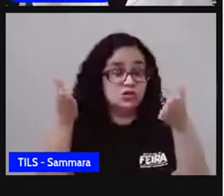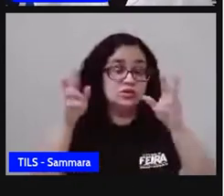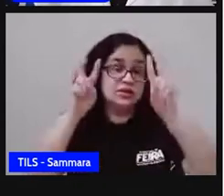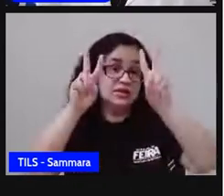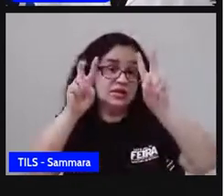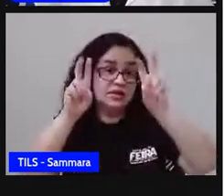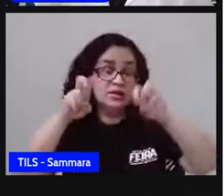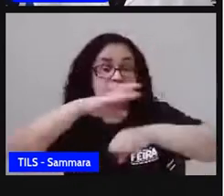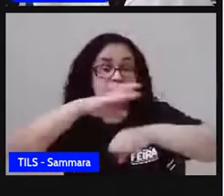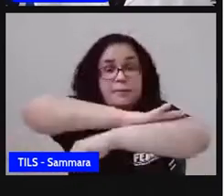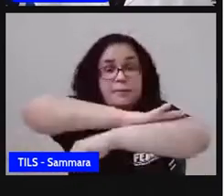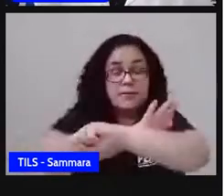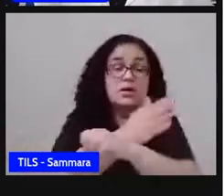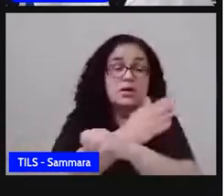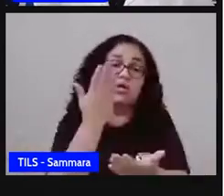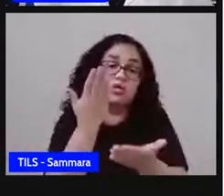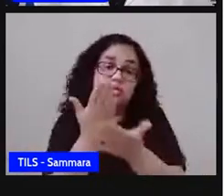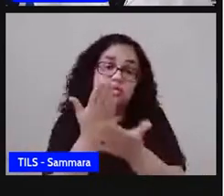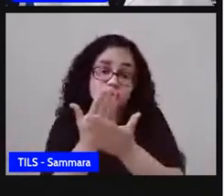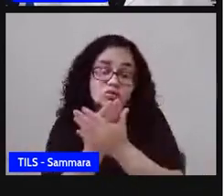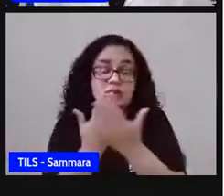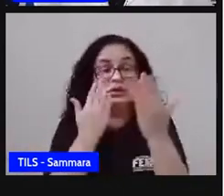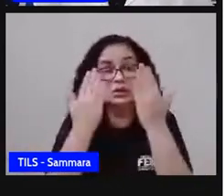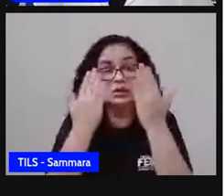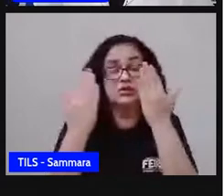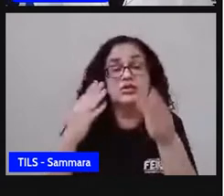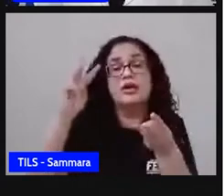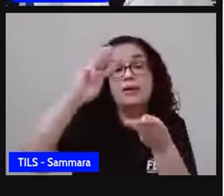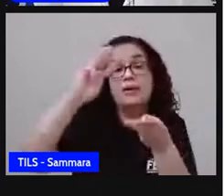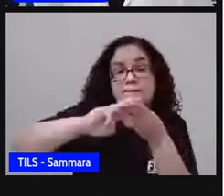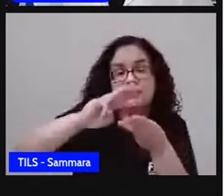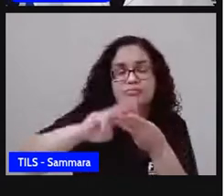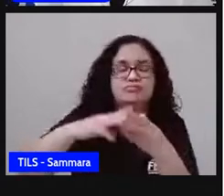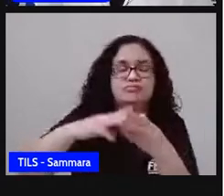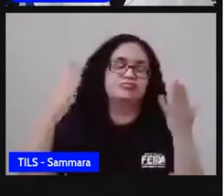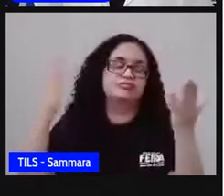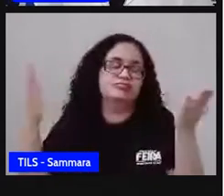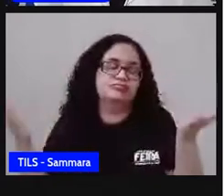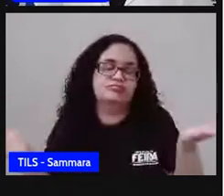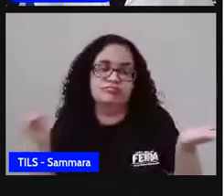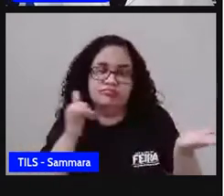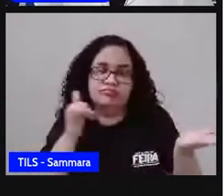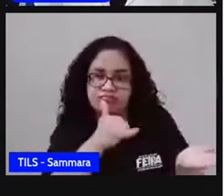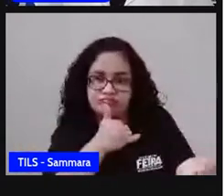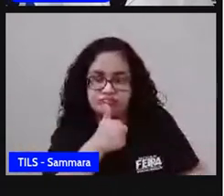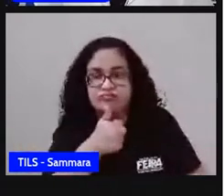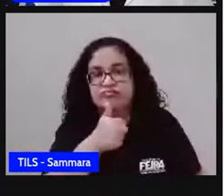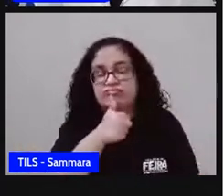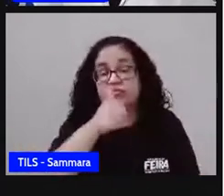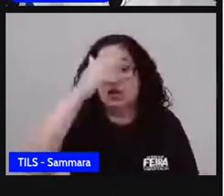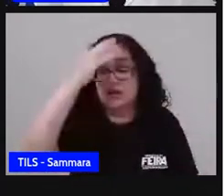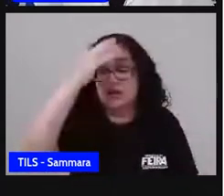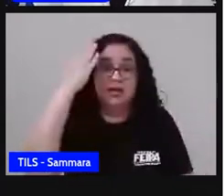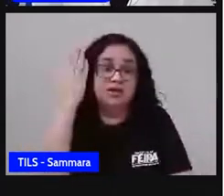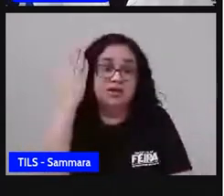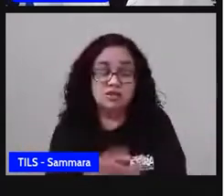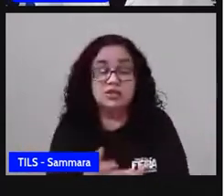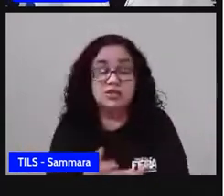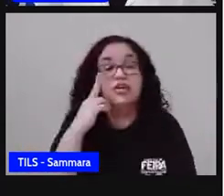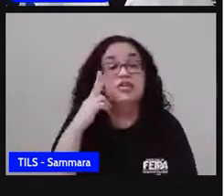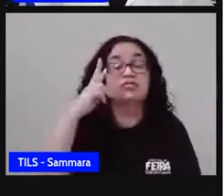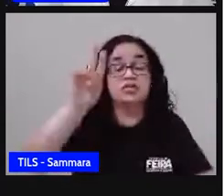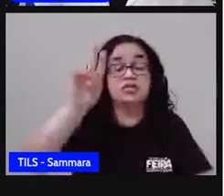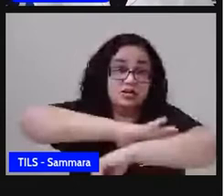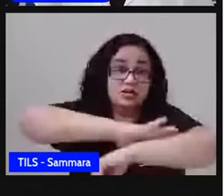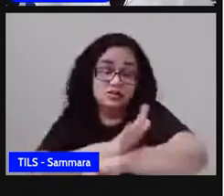tema a gente vai estudar alguma coisa relacionada à matemática. Lamentável ainda, né? Acreditar e ver que o racismo